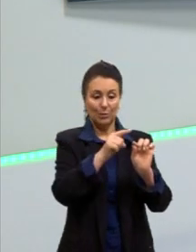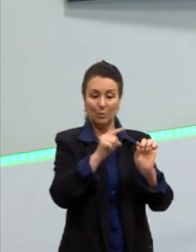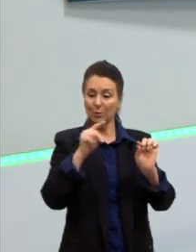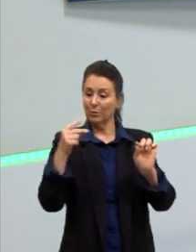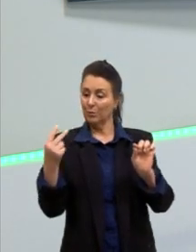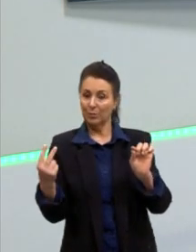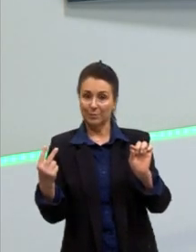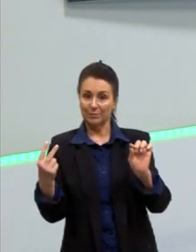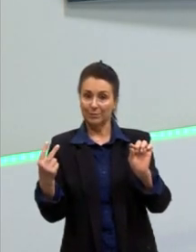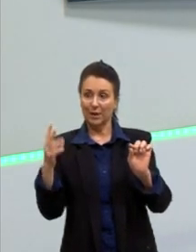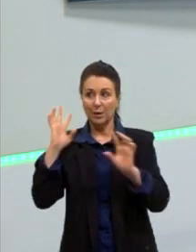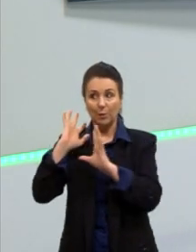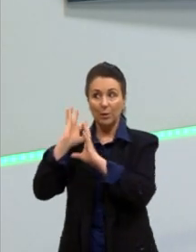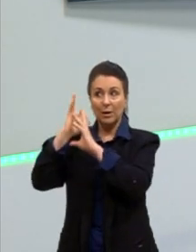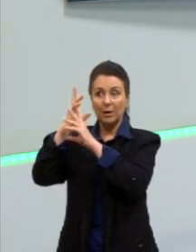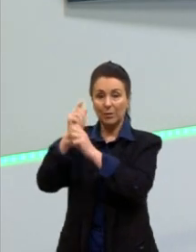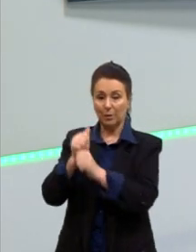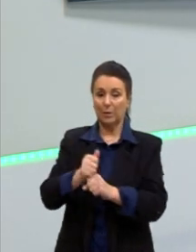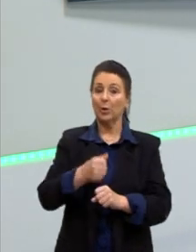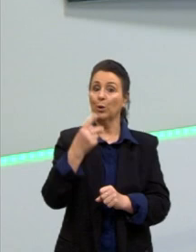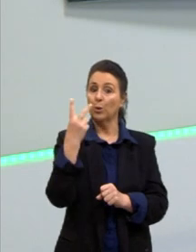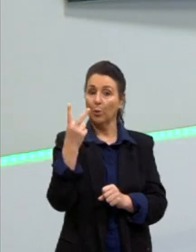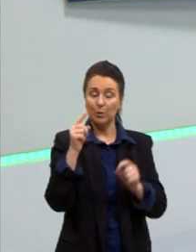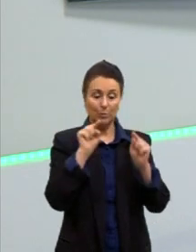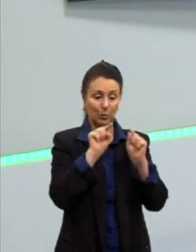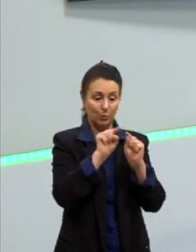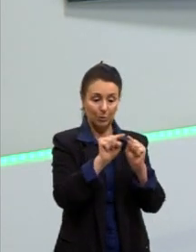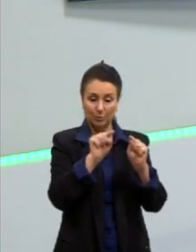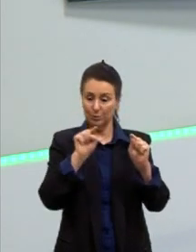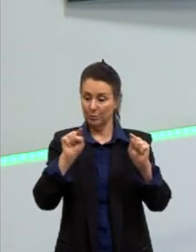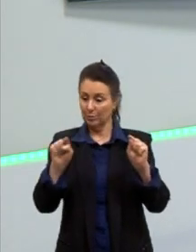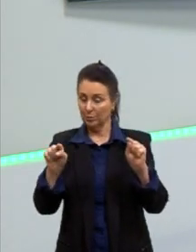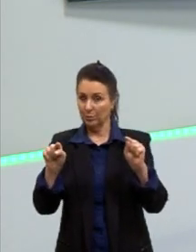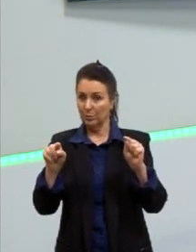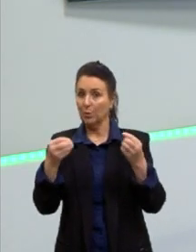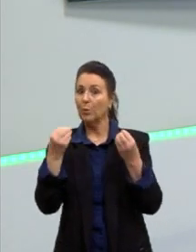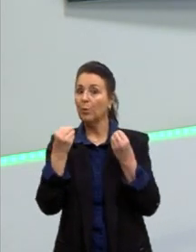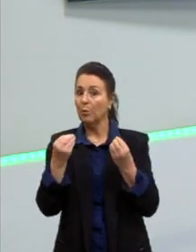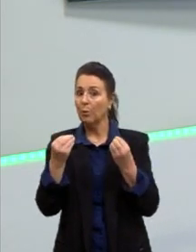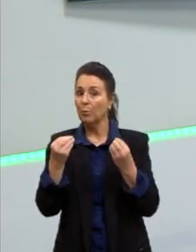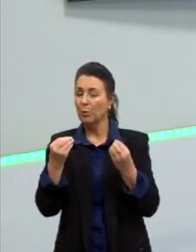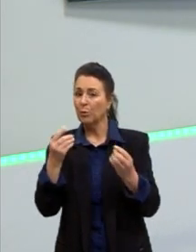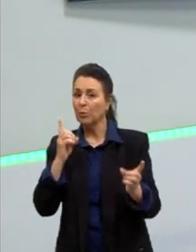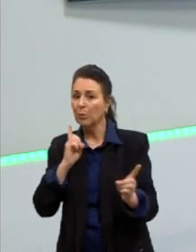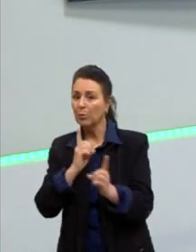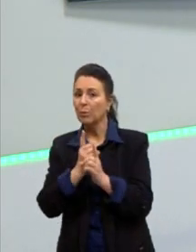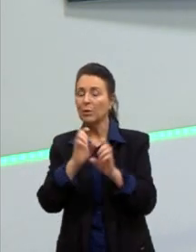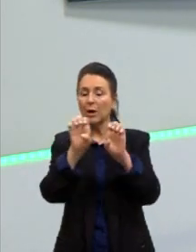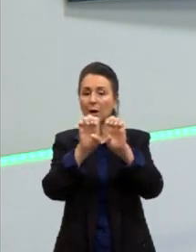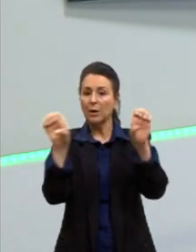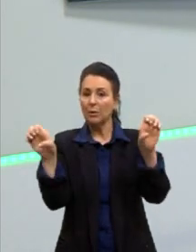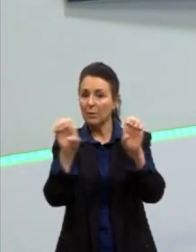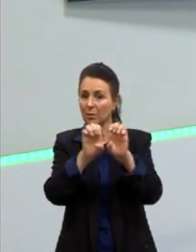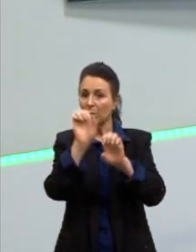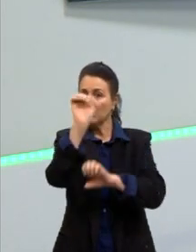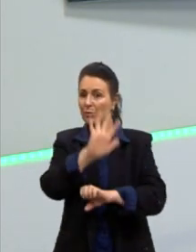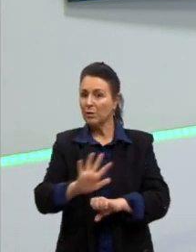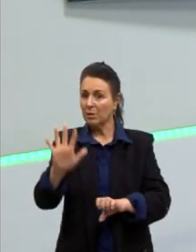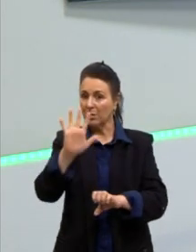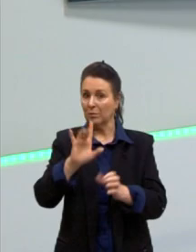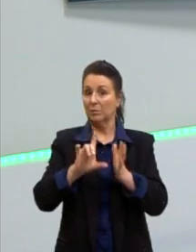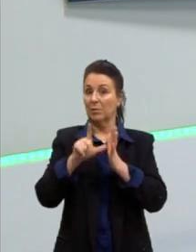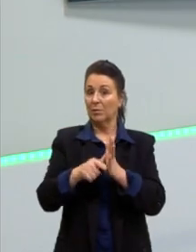retomar. Se eu tenho dois pontos, como que eu chego na equação geral? E depois, calculo a distância.